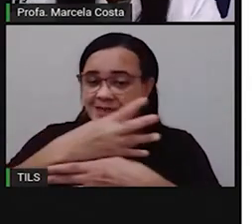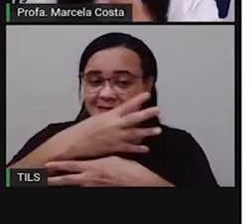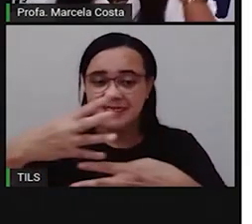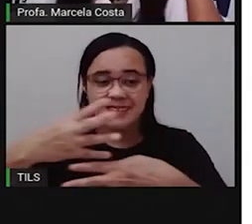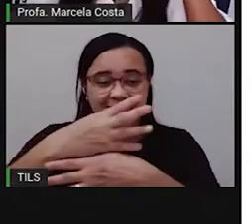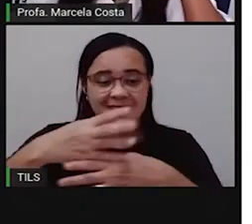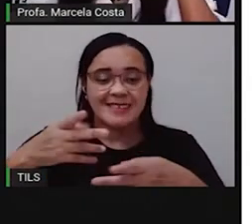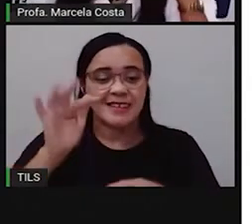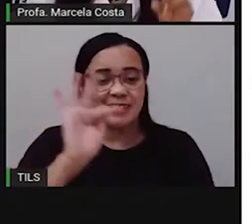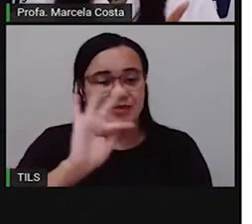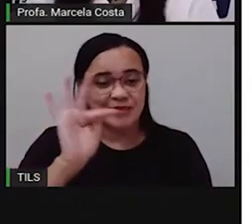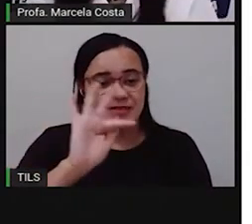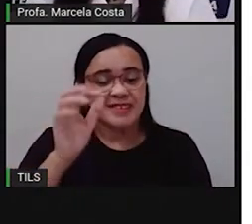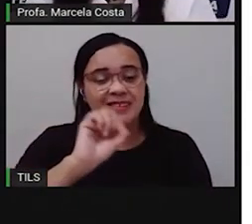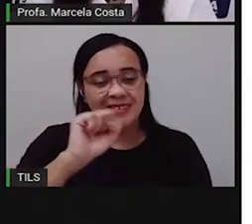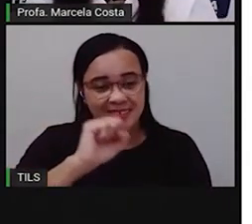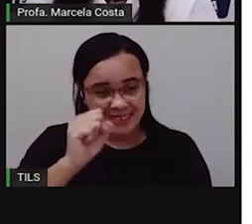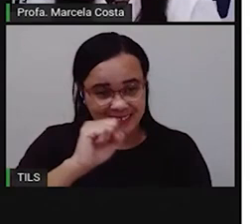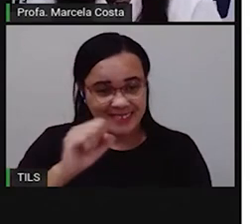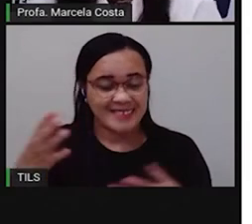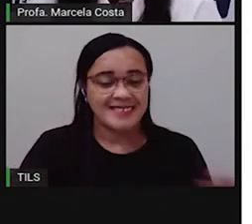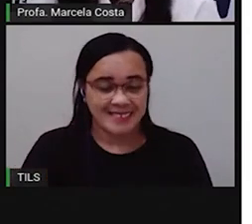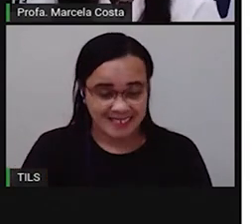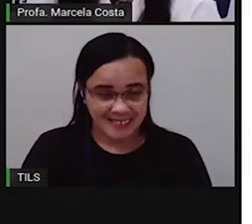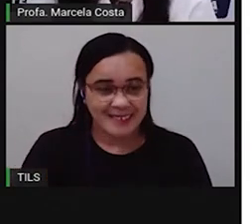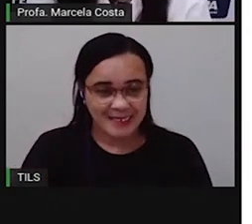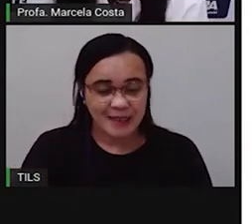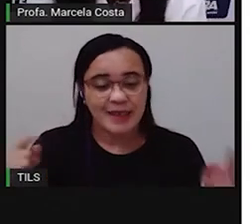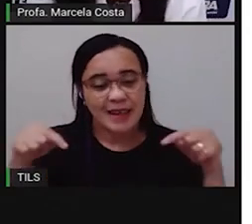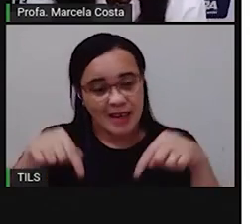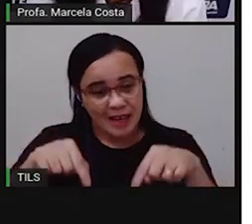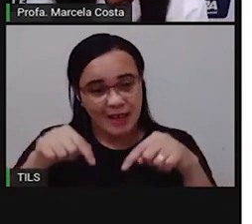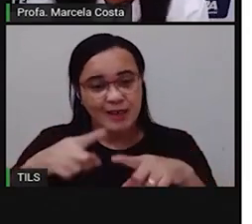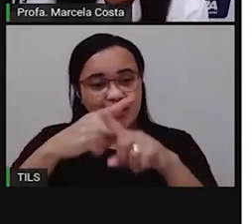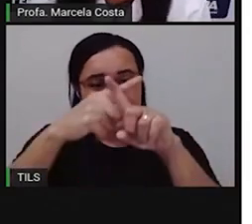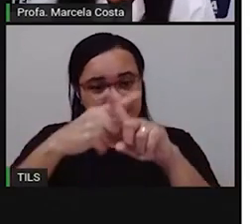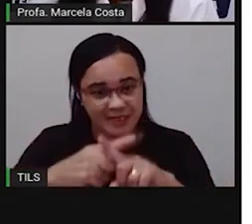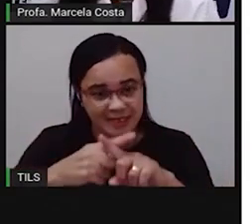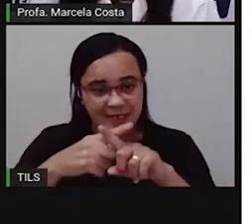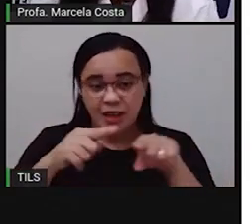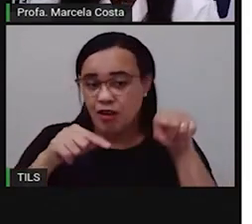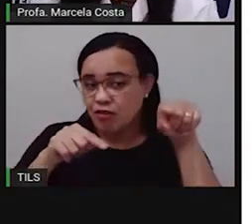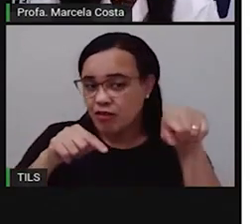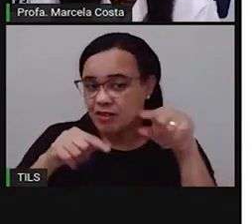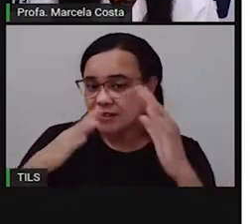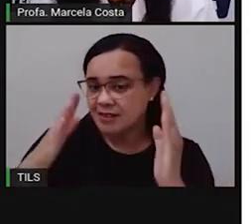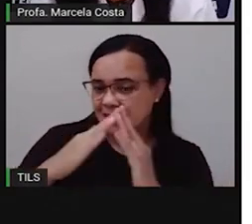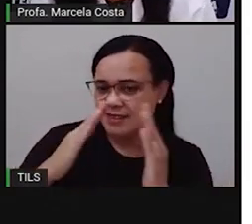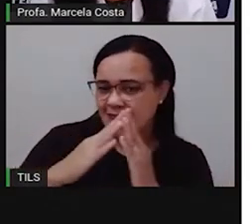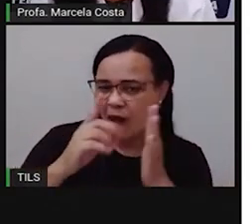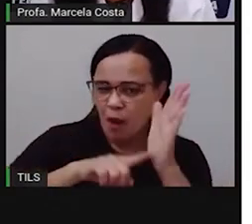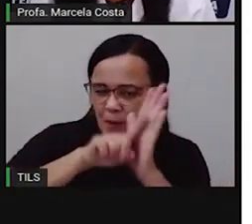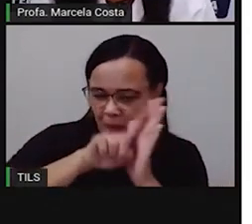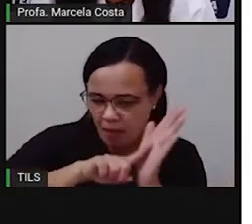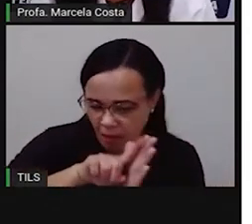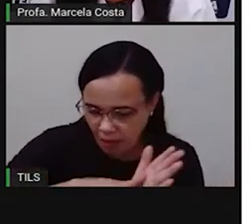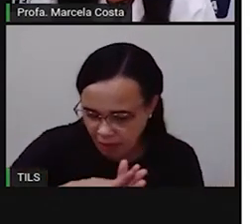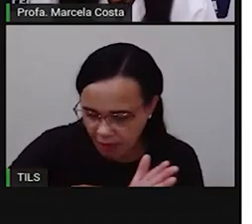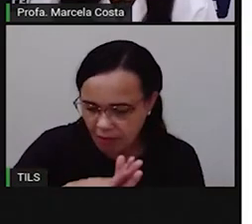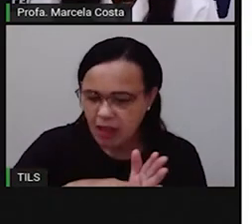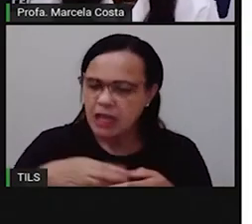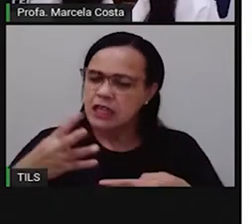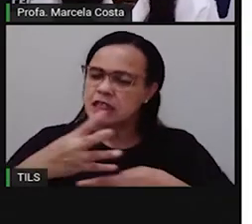Então, o desafio dessa aula vai ser que você faça uma pesquisa sobre a nossa cidade, Feira de